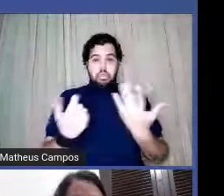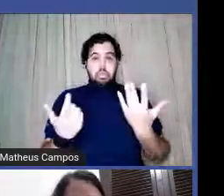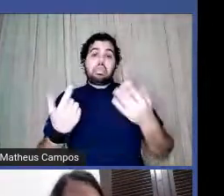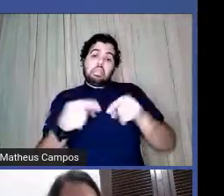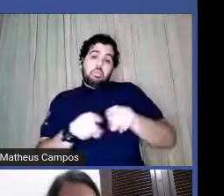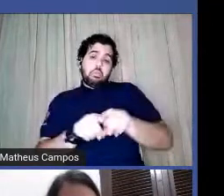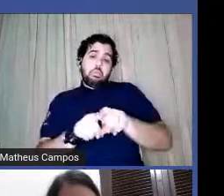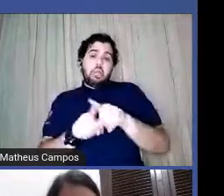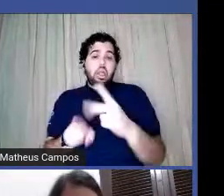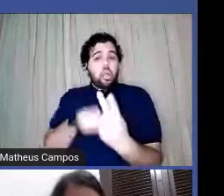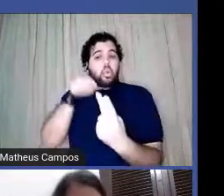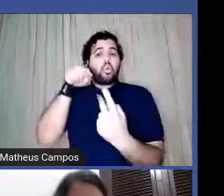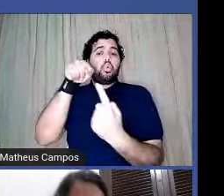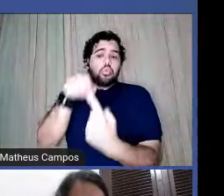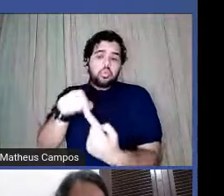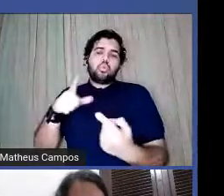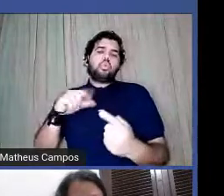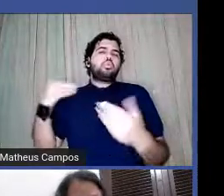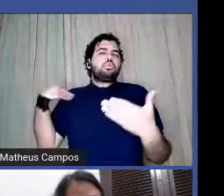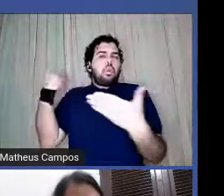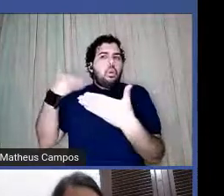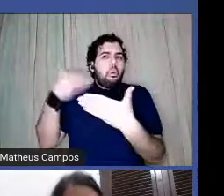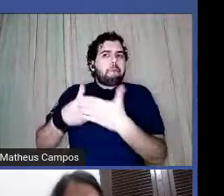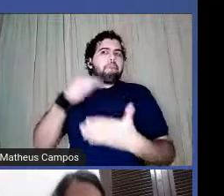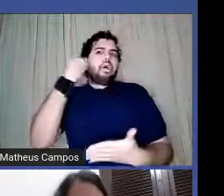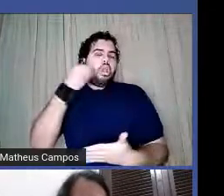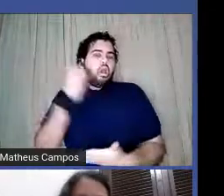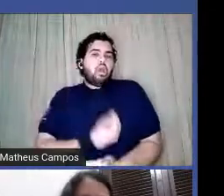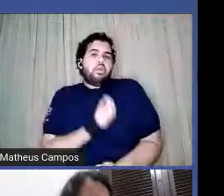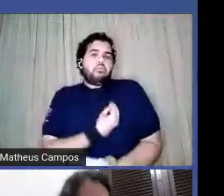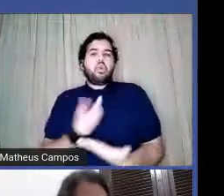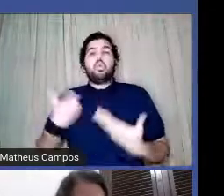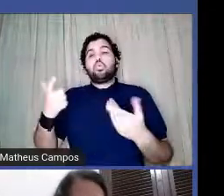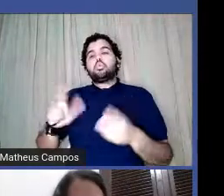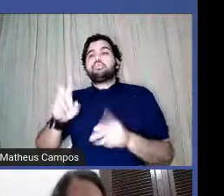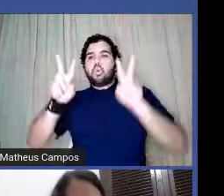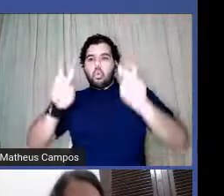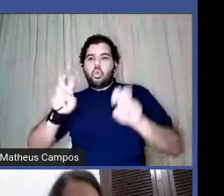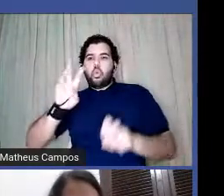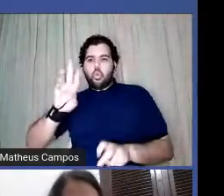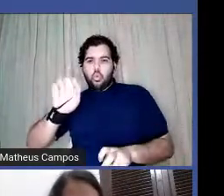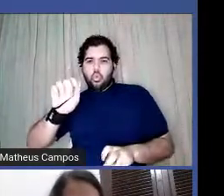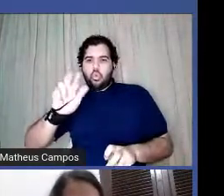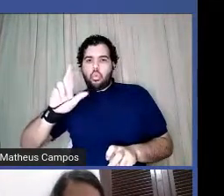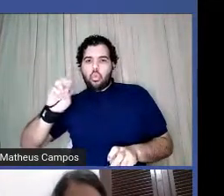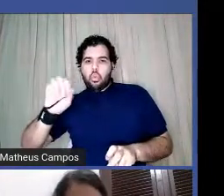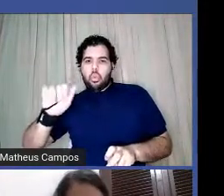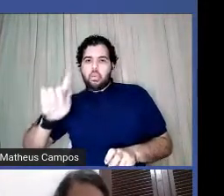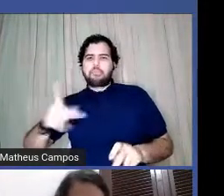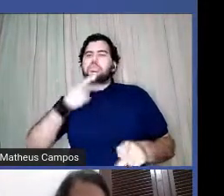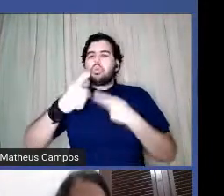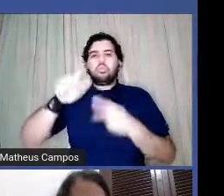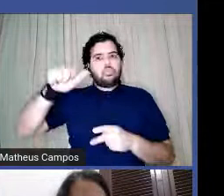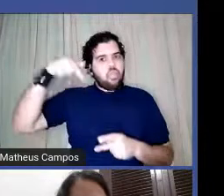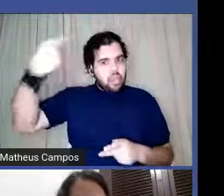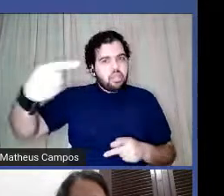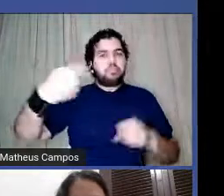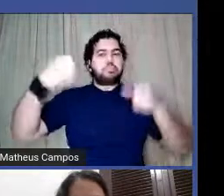relação ao que a gente já tem vivido e feito com abarrosas, né, que eu vou falar um pouco mais daqui a pouco para vocês.